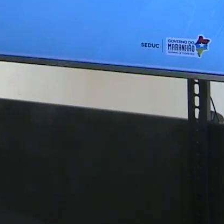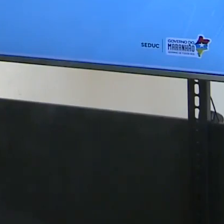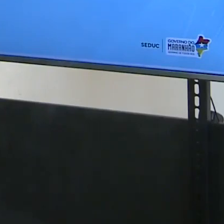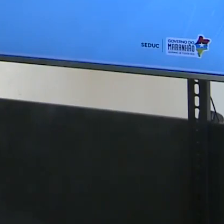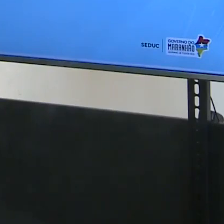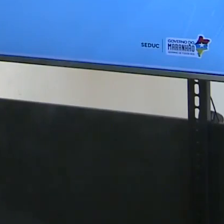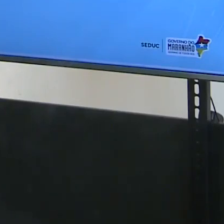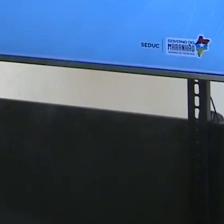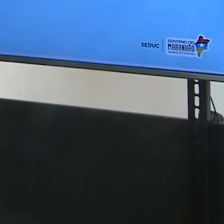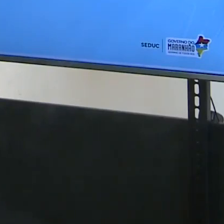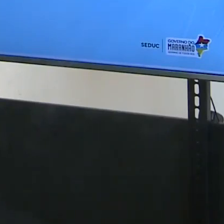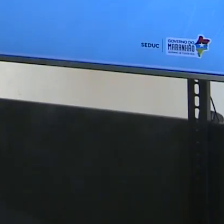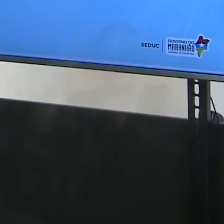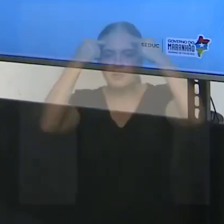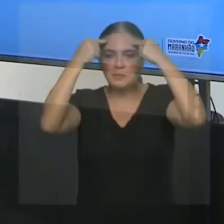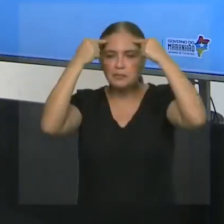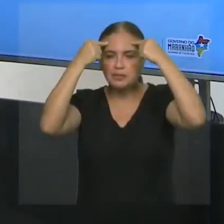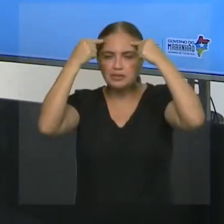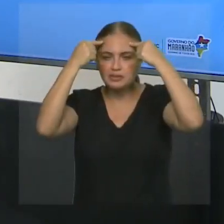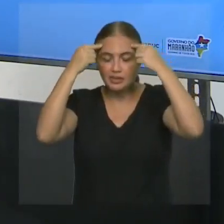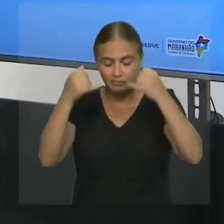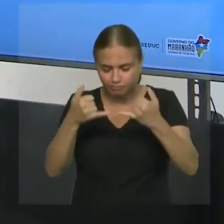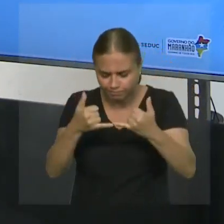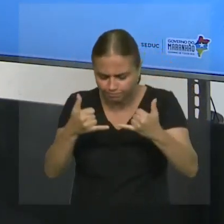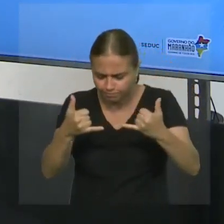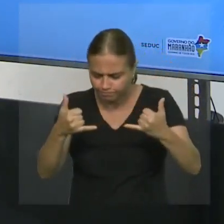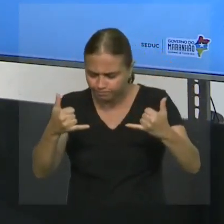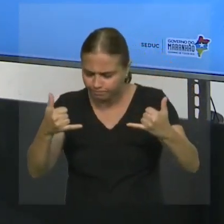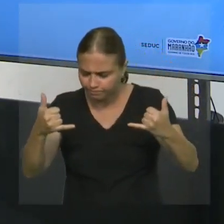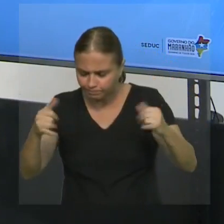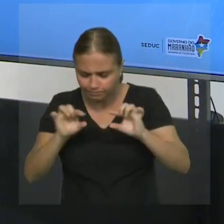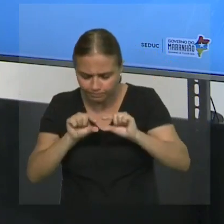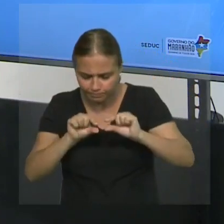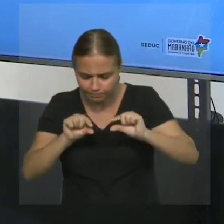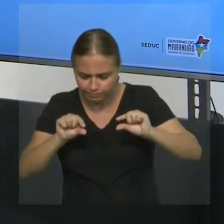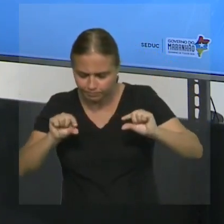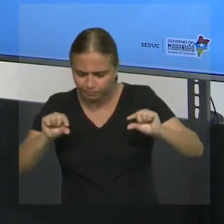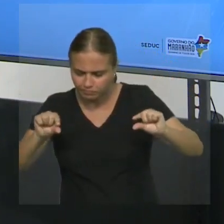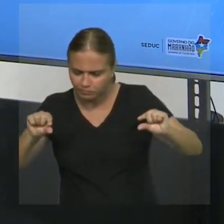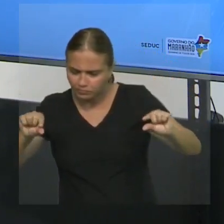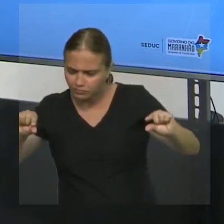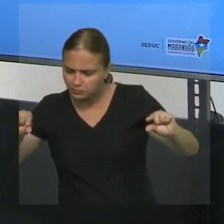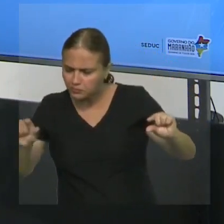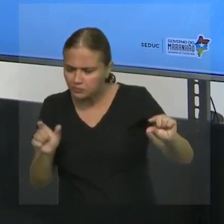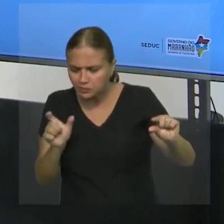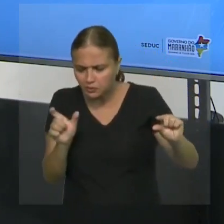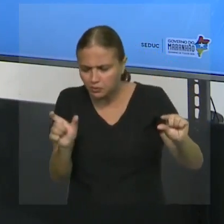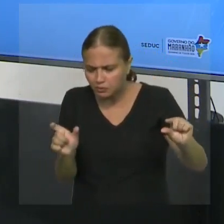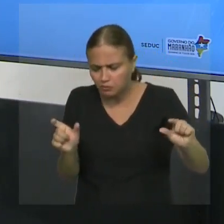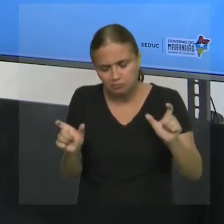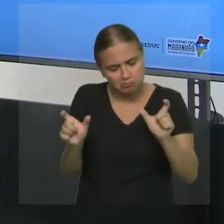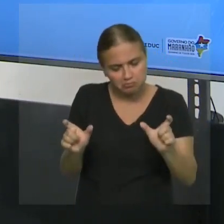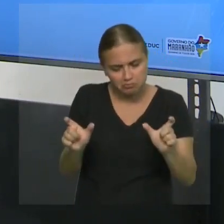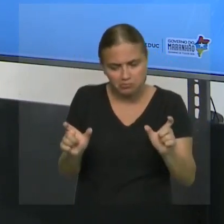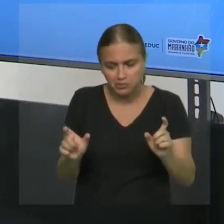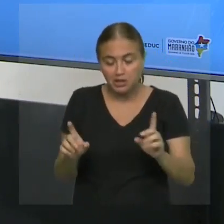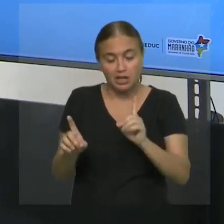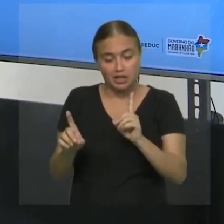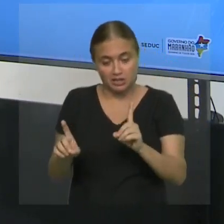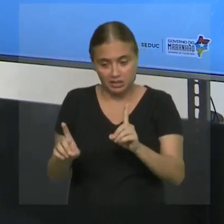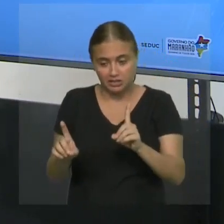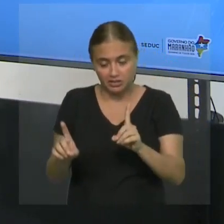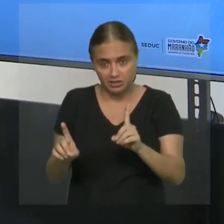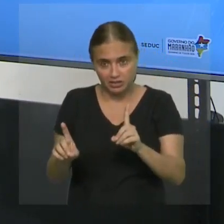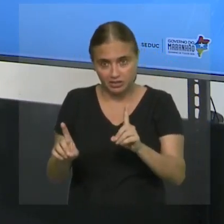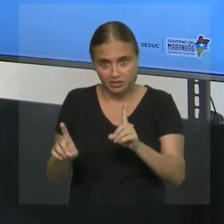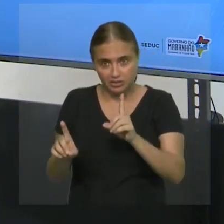mentalizar a reta numérica. Mentaliza, pensa. Onde está esse número? Está mais à direita ou está mais